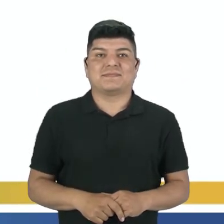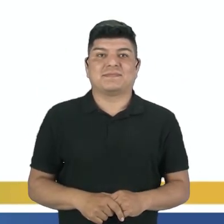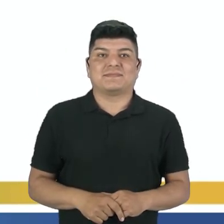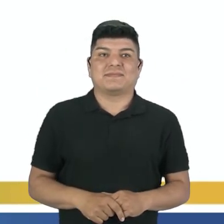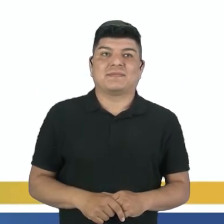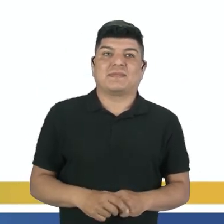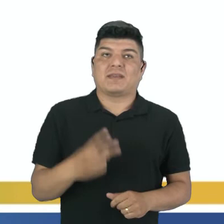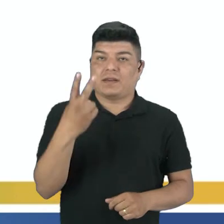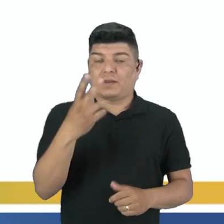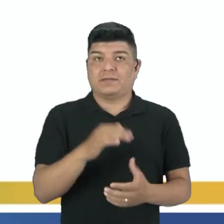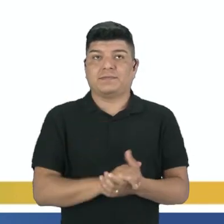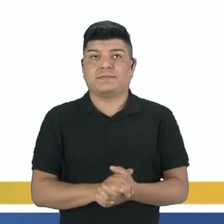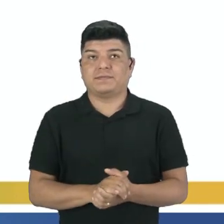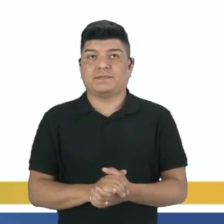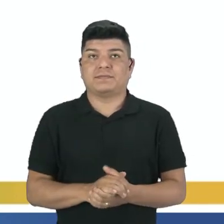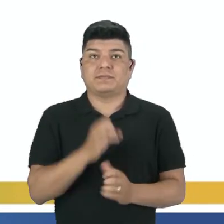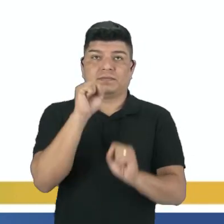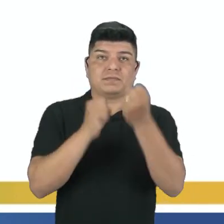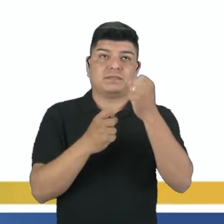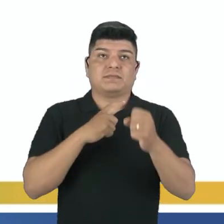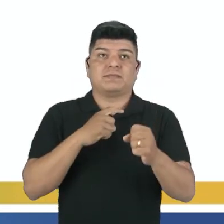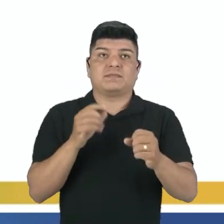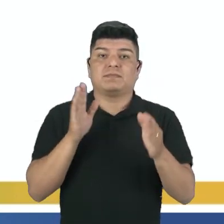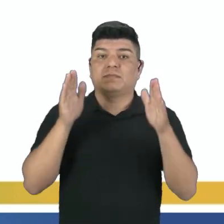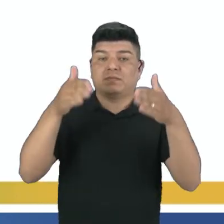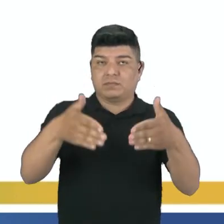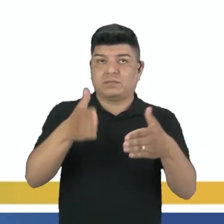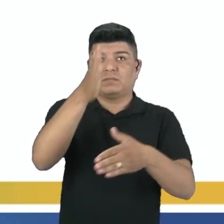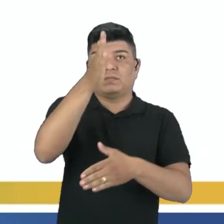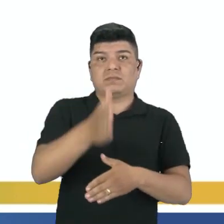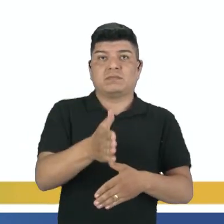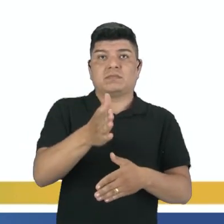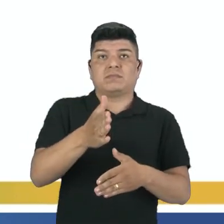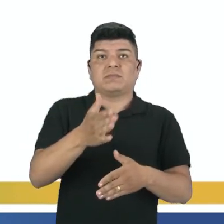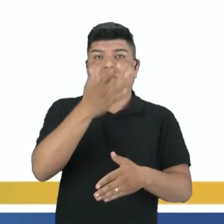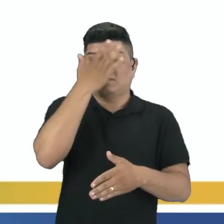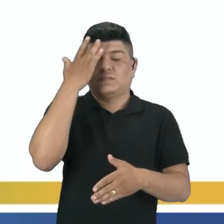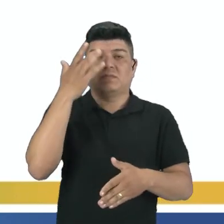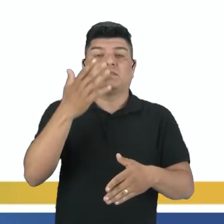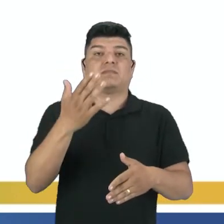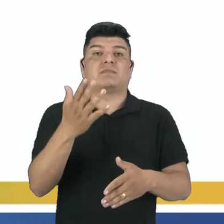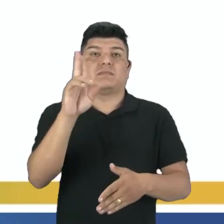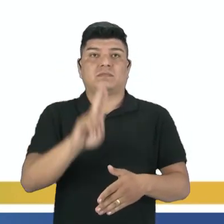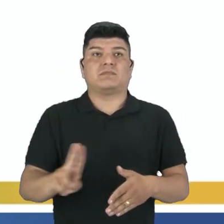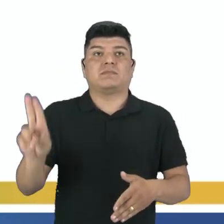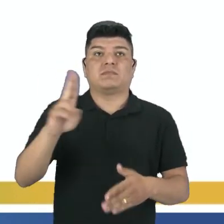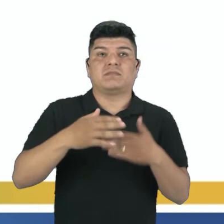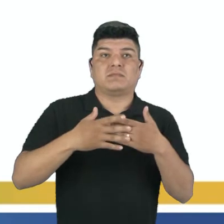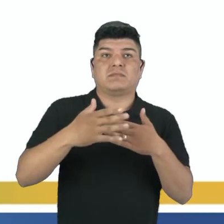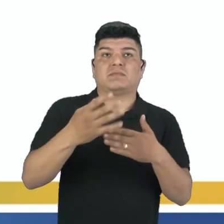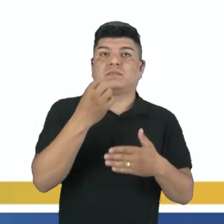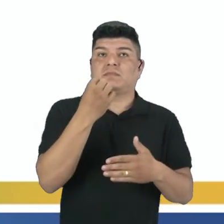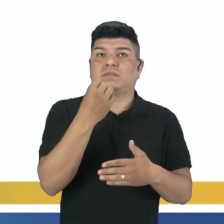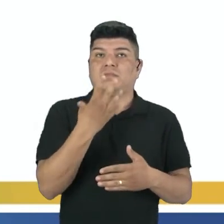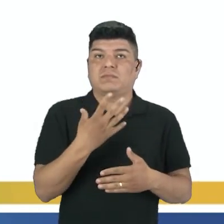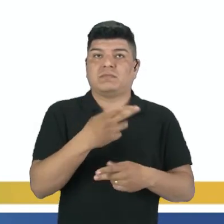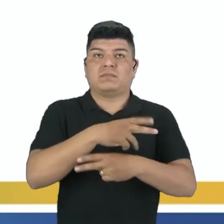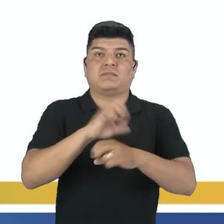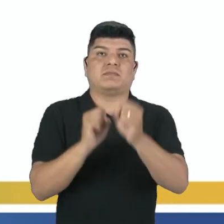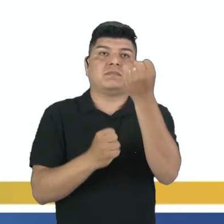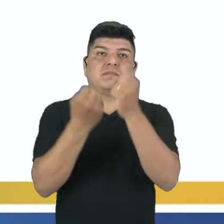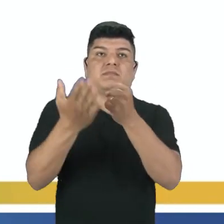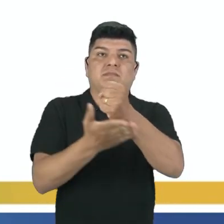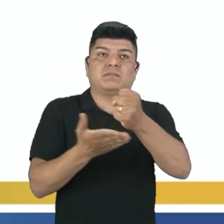segmento industrial que tem sua produção destinada diretamente para o mercado consumidor, a partir de bens provenientes das